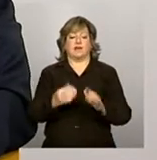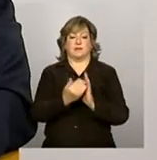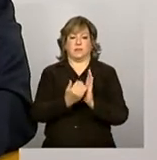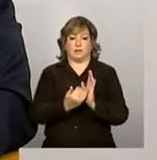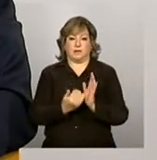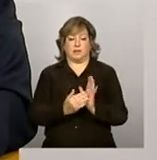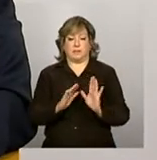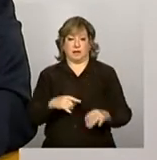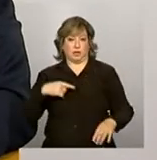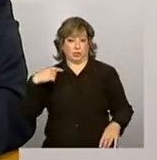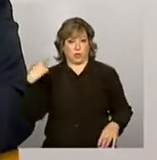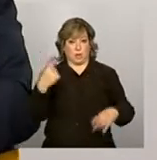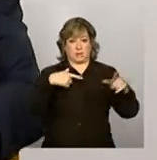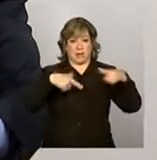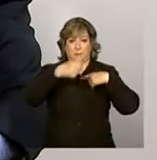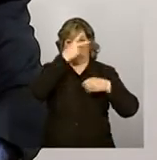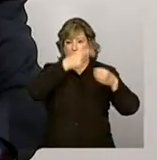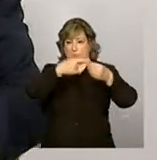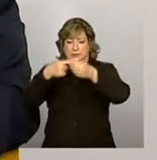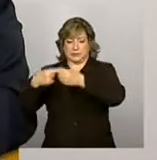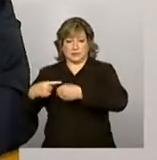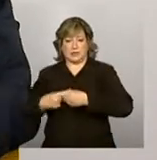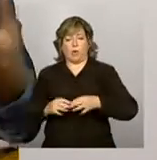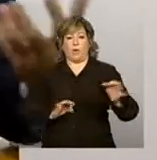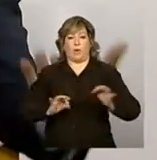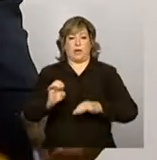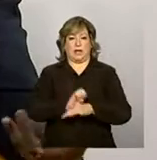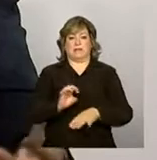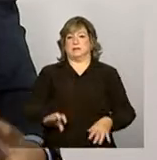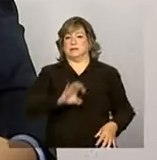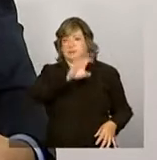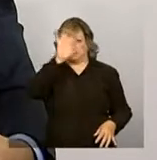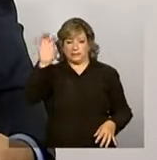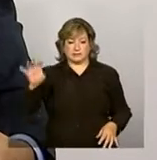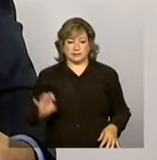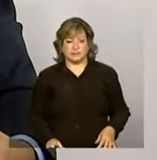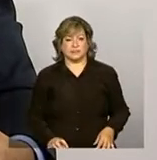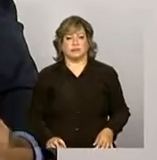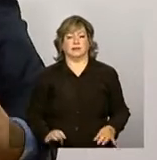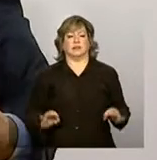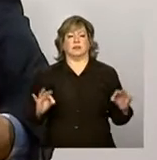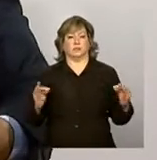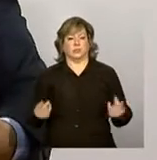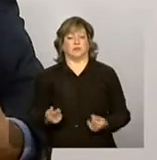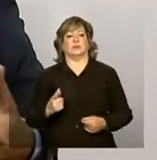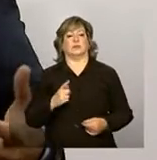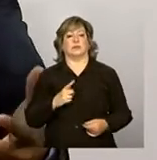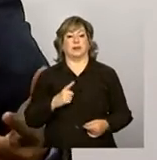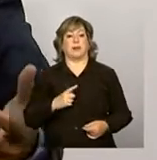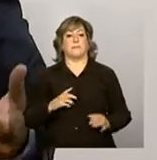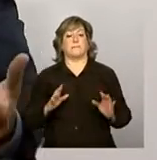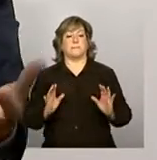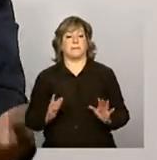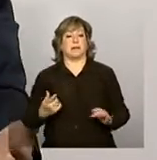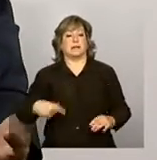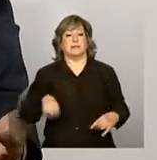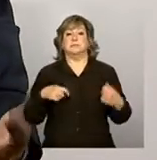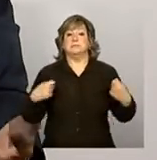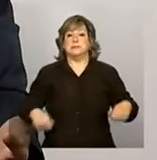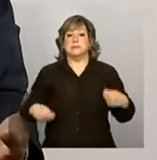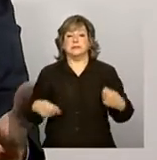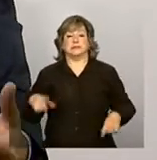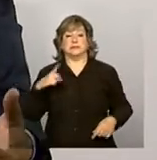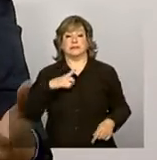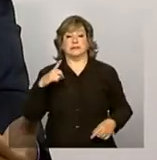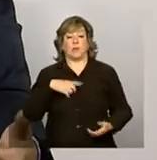municipais e as coordenações estaduais, elas têm o gestor municipal, o coordenador estadual, mas devem ter uma equipe